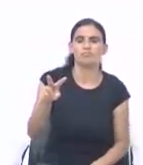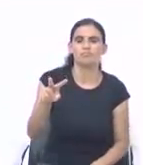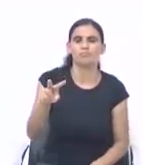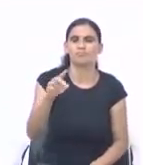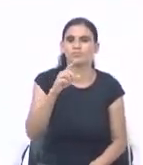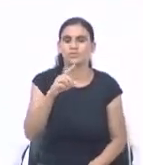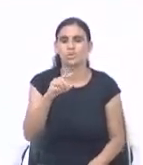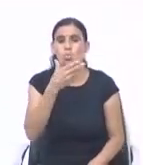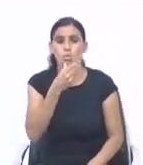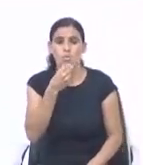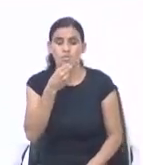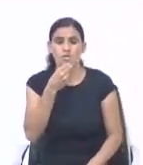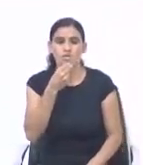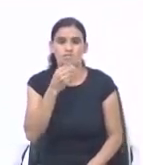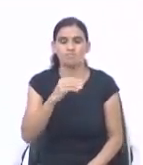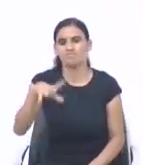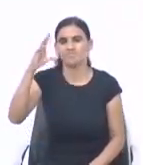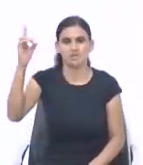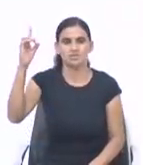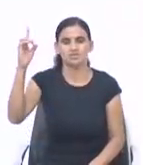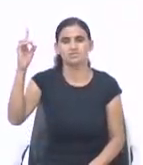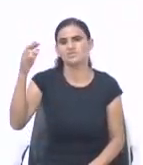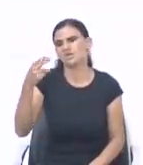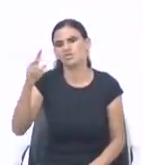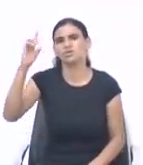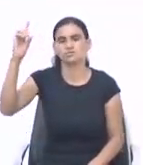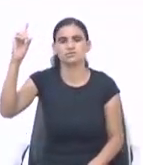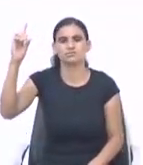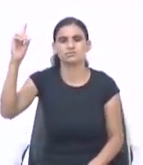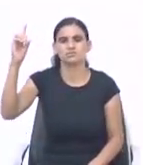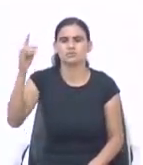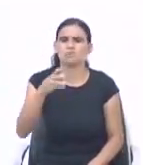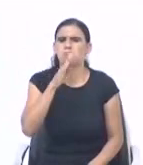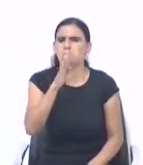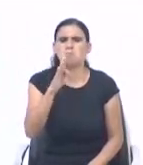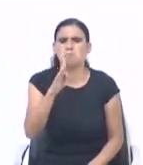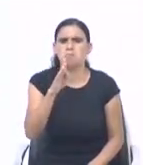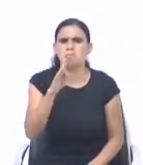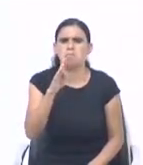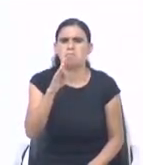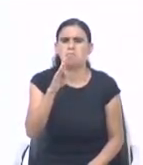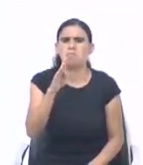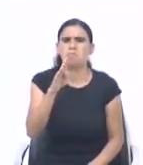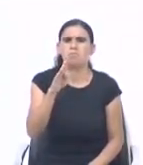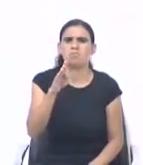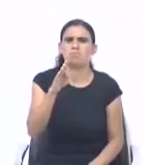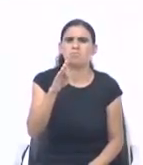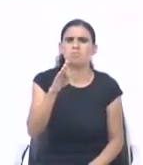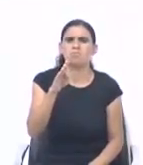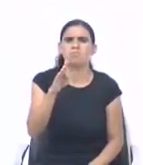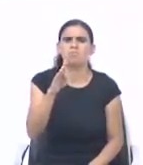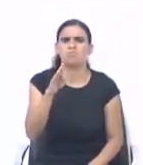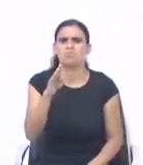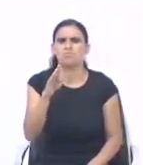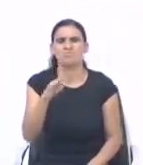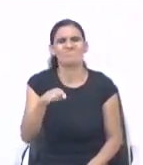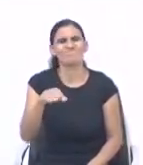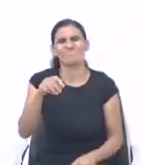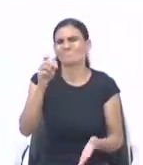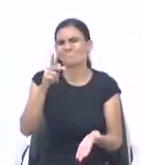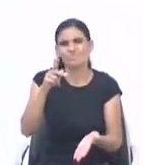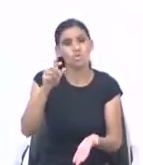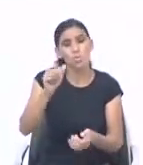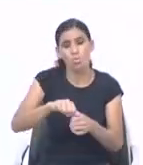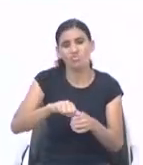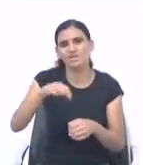dono. Simbolizando Deus. Então ele foi acusado. De dissipar os bens. De desperdiçar. Aquilo que Deus entregou. Eu pergunto para você.